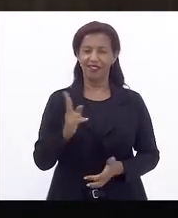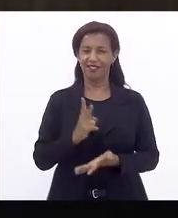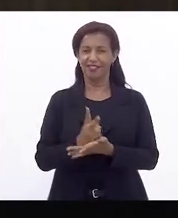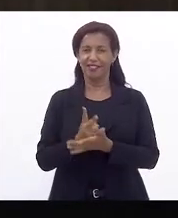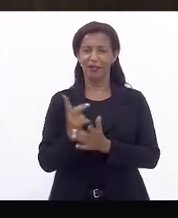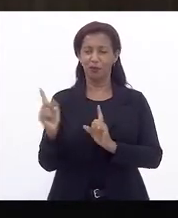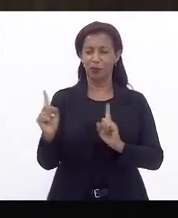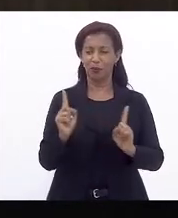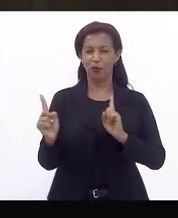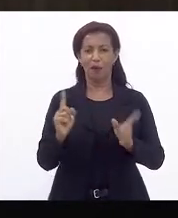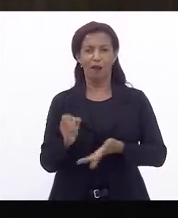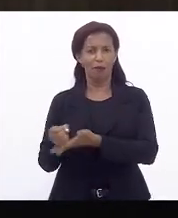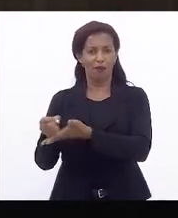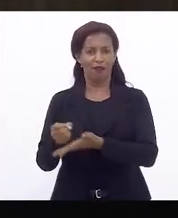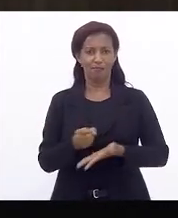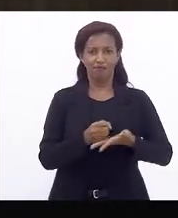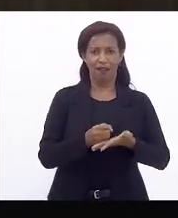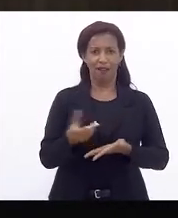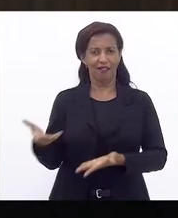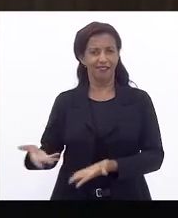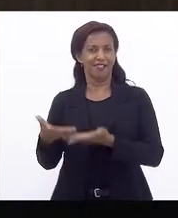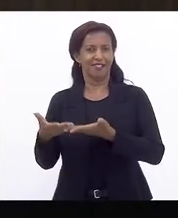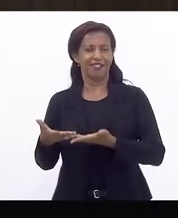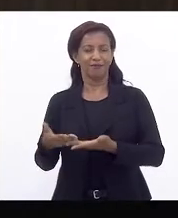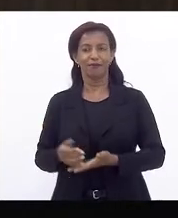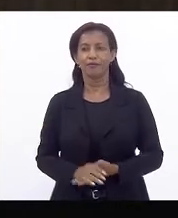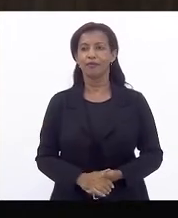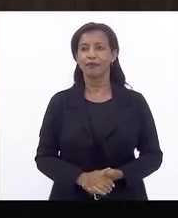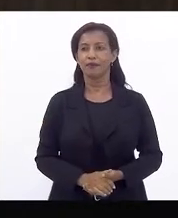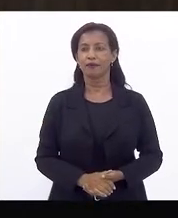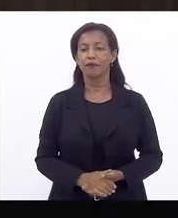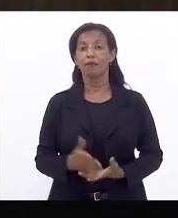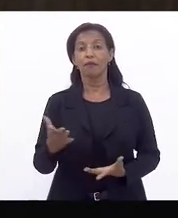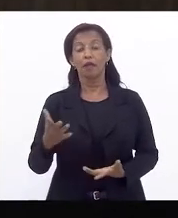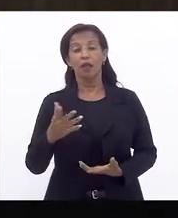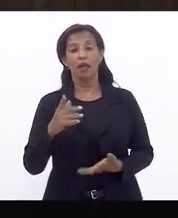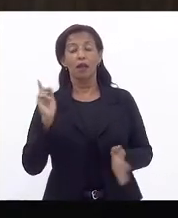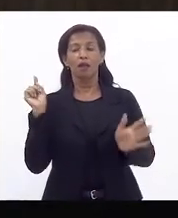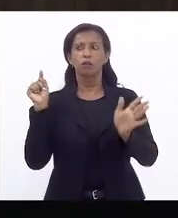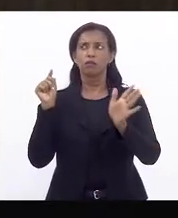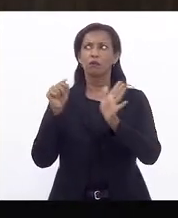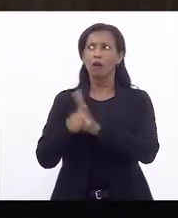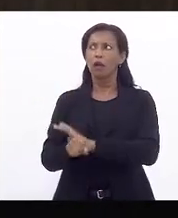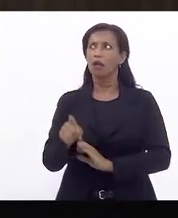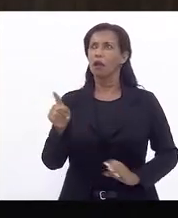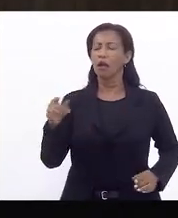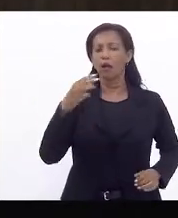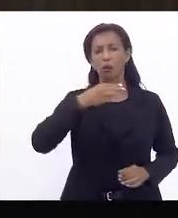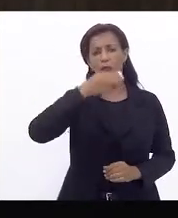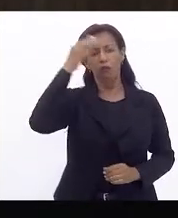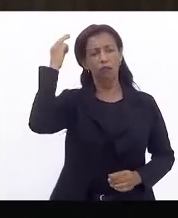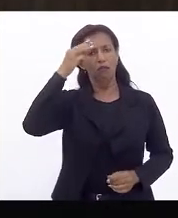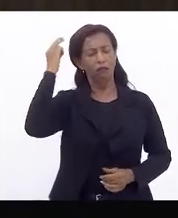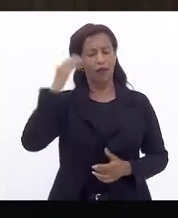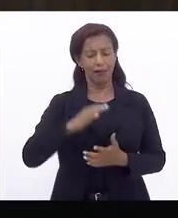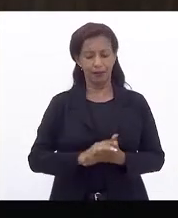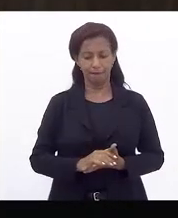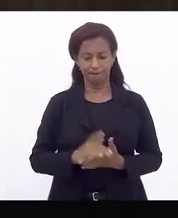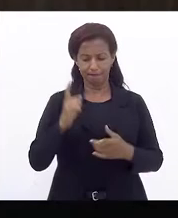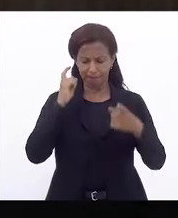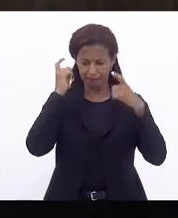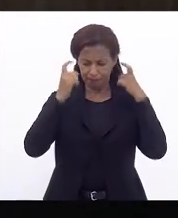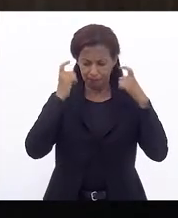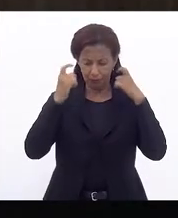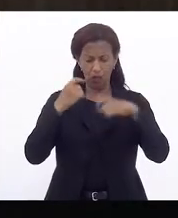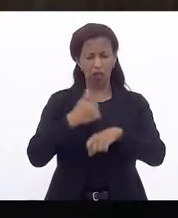um tentando apoiar a iniciativa do colega. A indagação que eu faço, deputado Márcio Pacheco, é que muito me preocupa que a